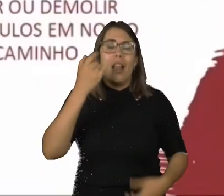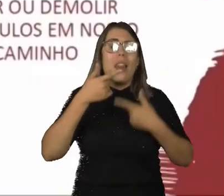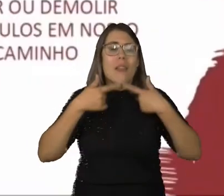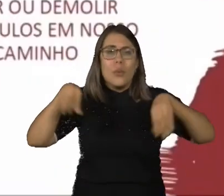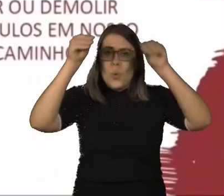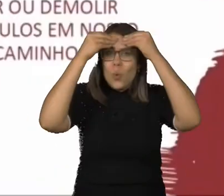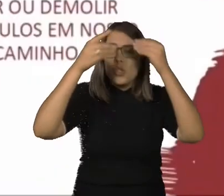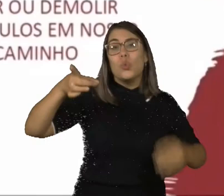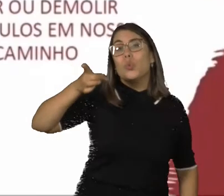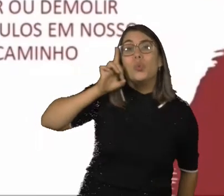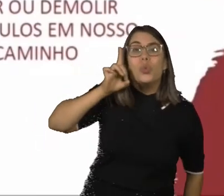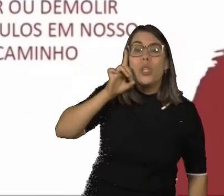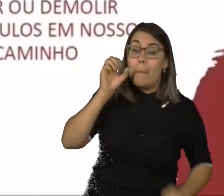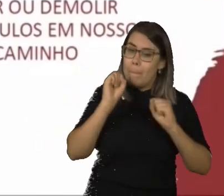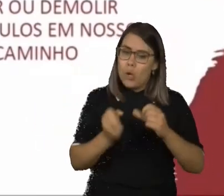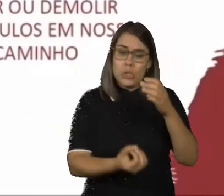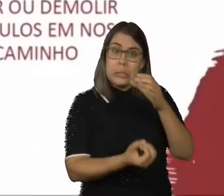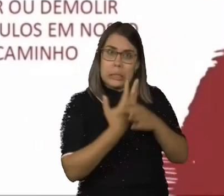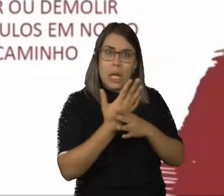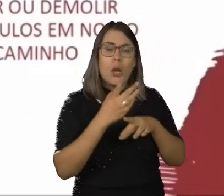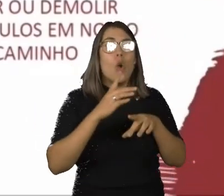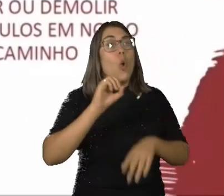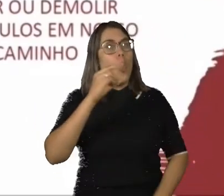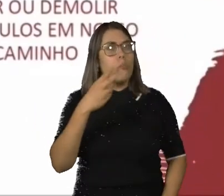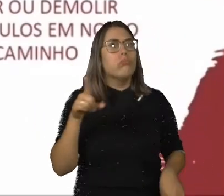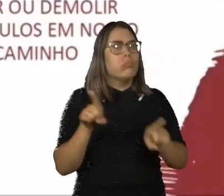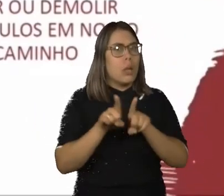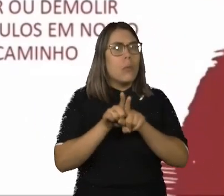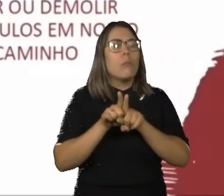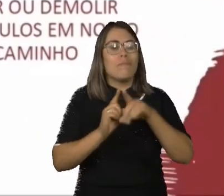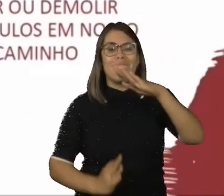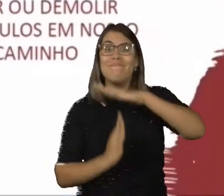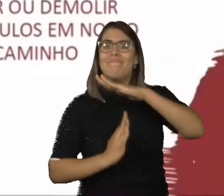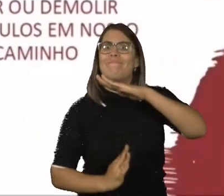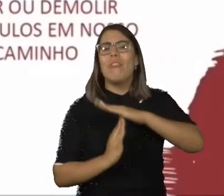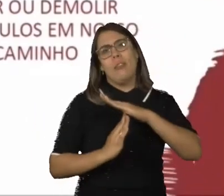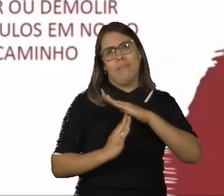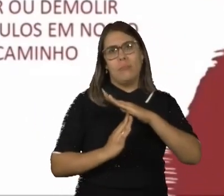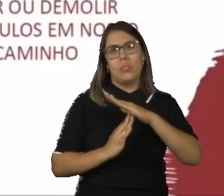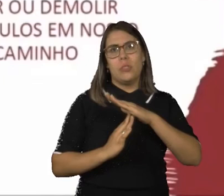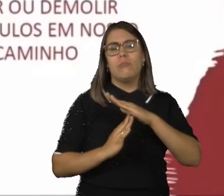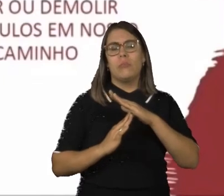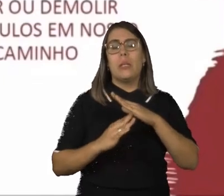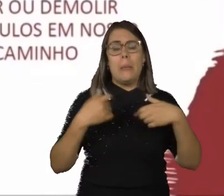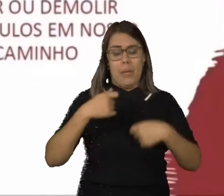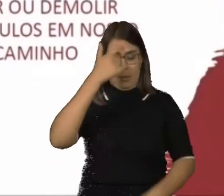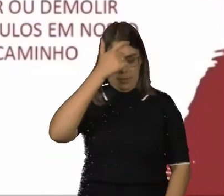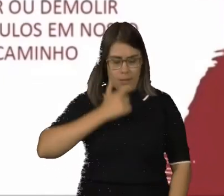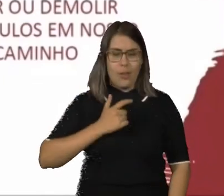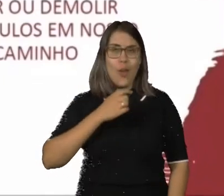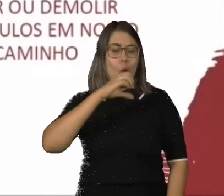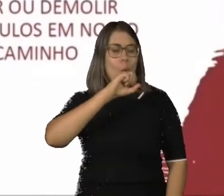ela pode criar, gente, ou demolir obstáculos no nosso caminho. Aqui, sou eu, ser humano.